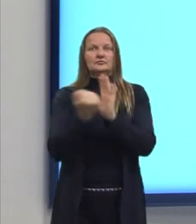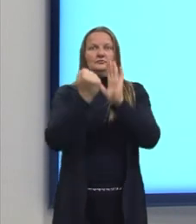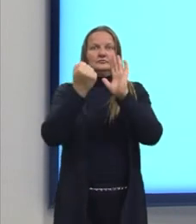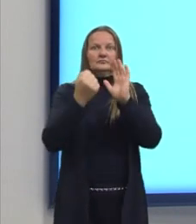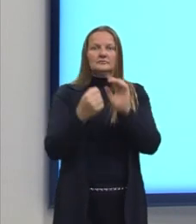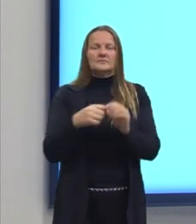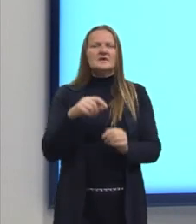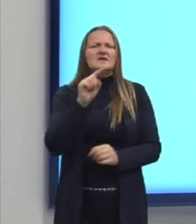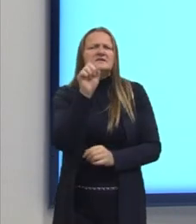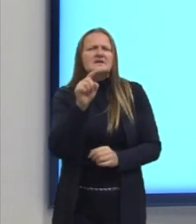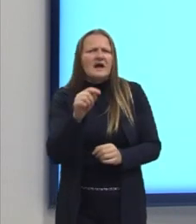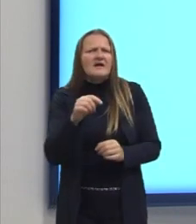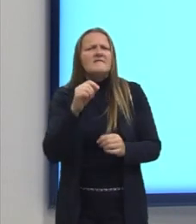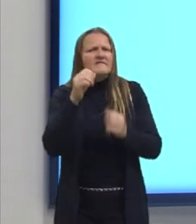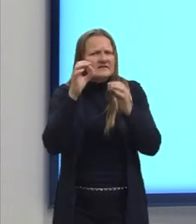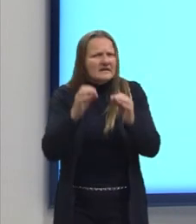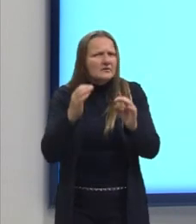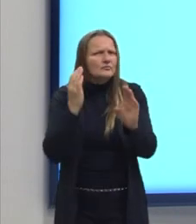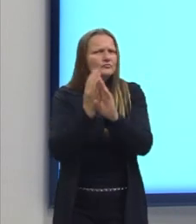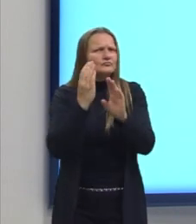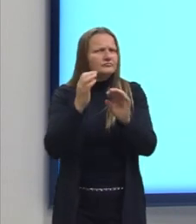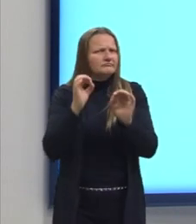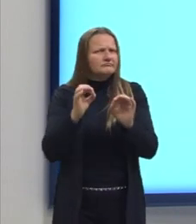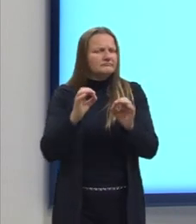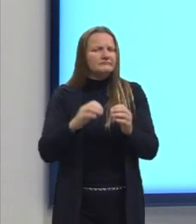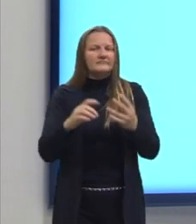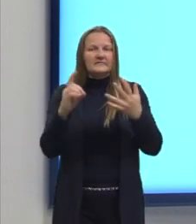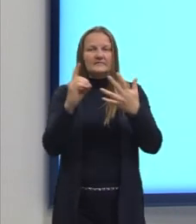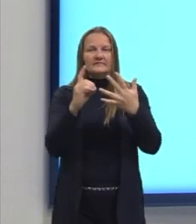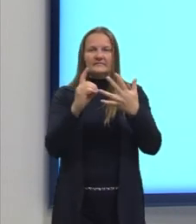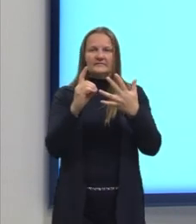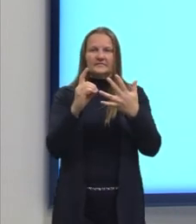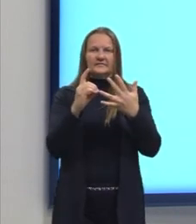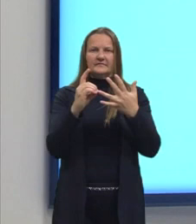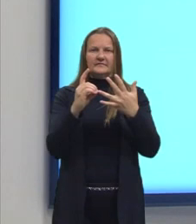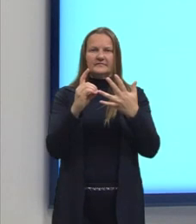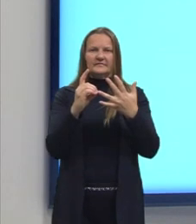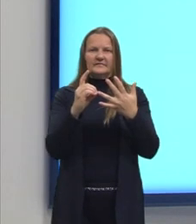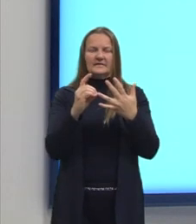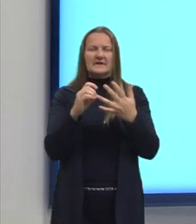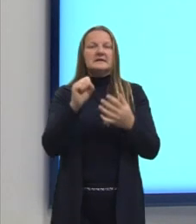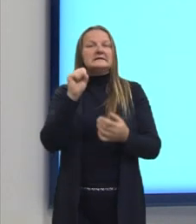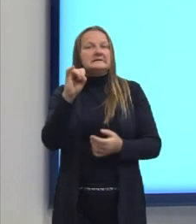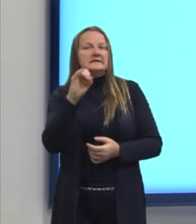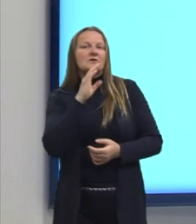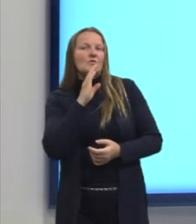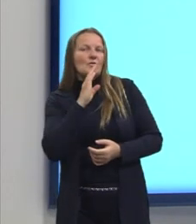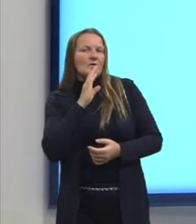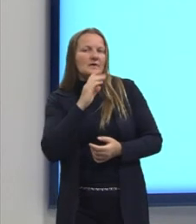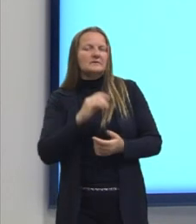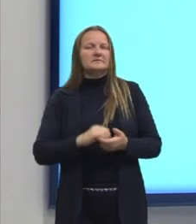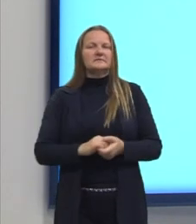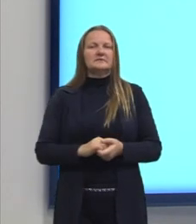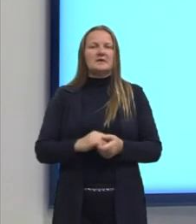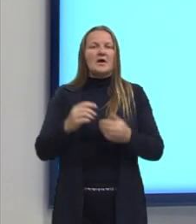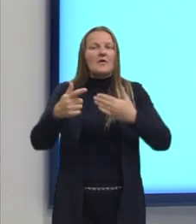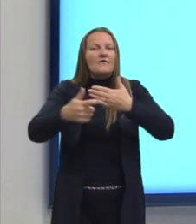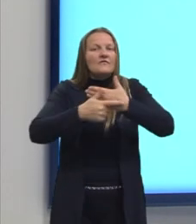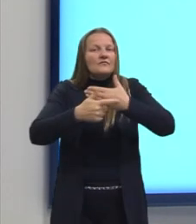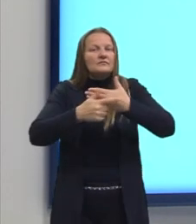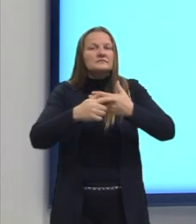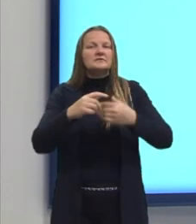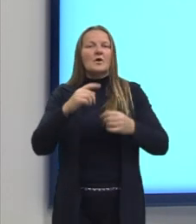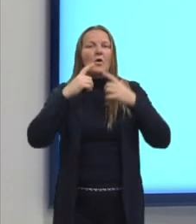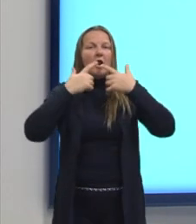conseguirá acertar as coisas? Na letra D, a gente se conhece, né, as funções